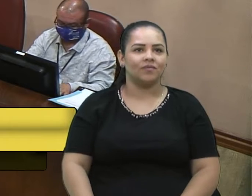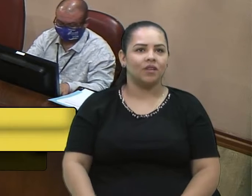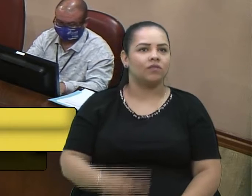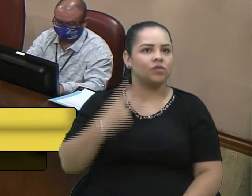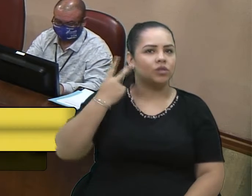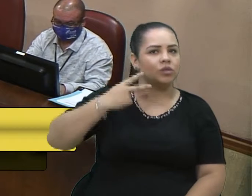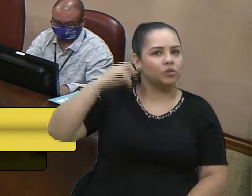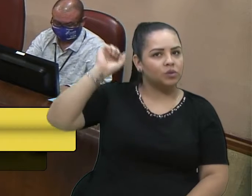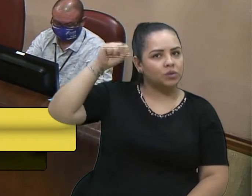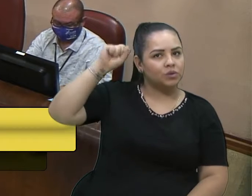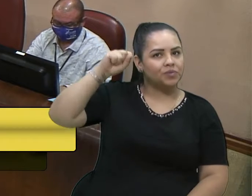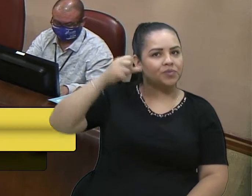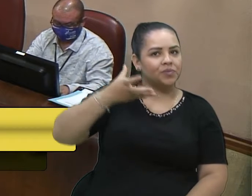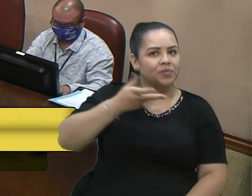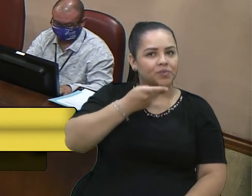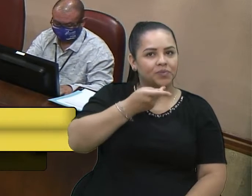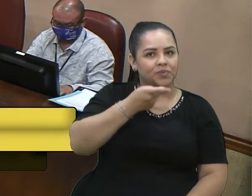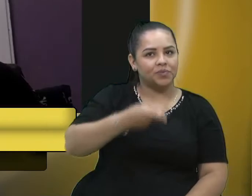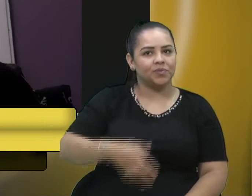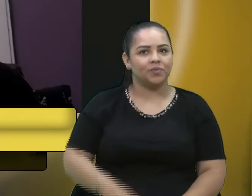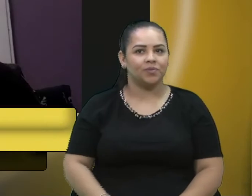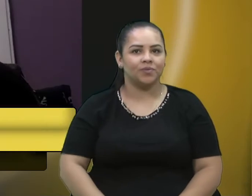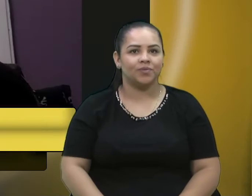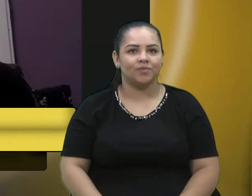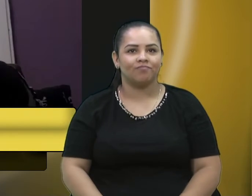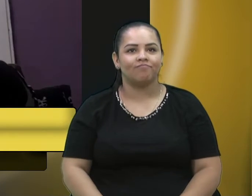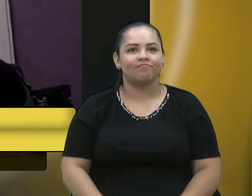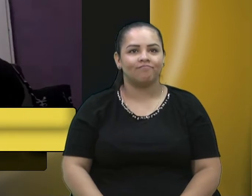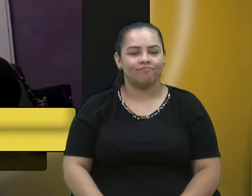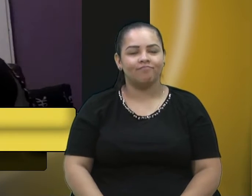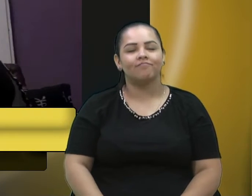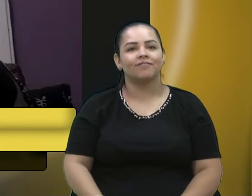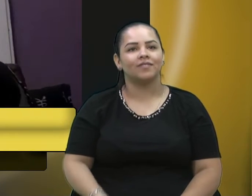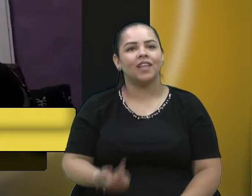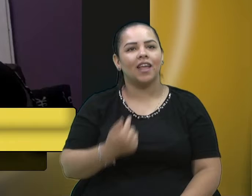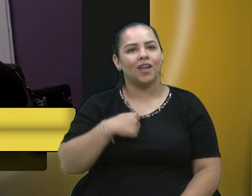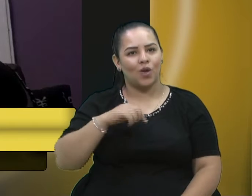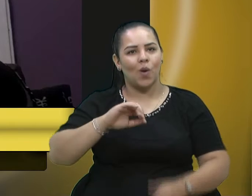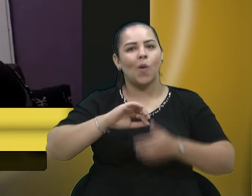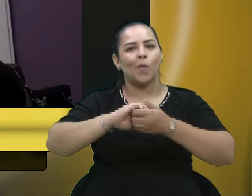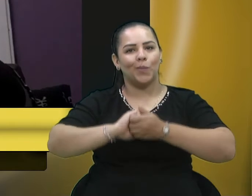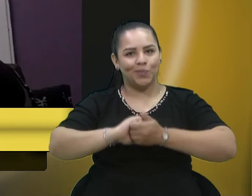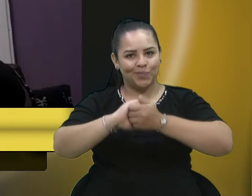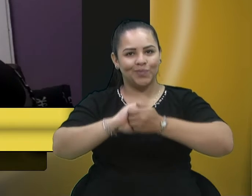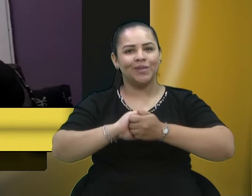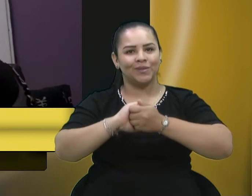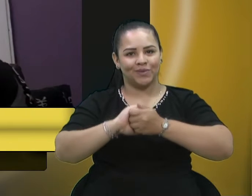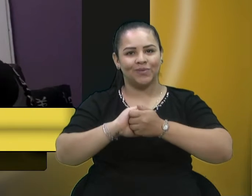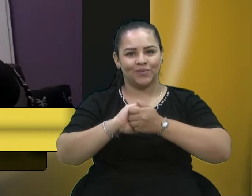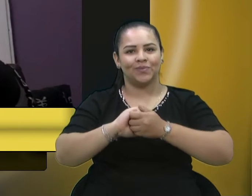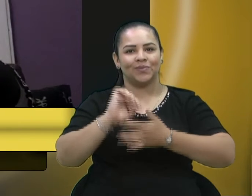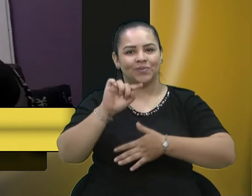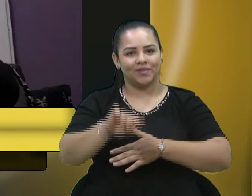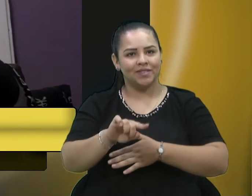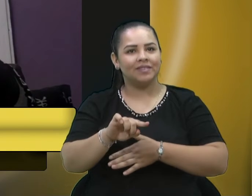Xuxa, a sua parte. Te cumprimento por trazer essa